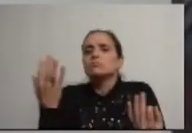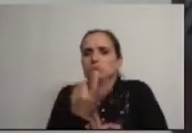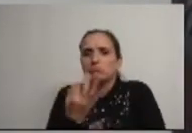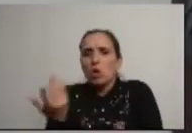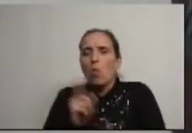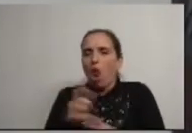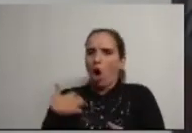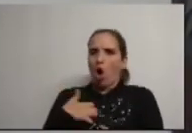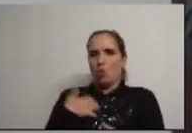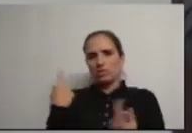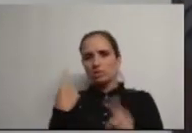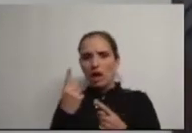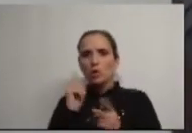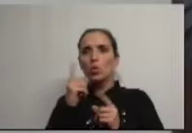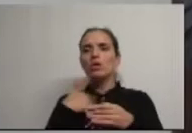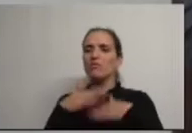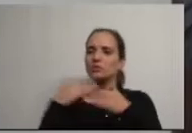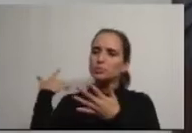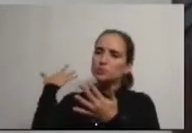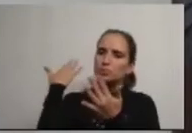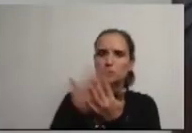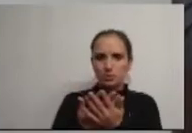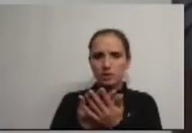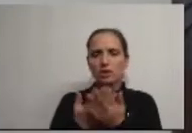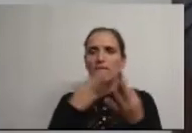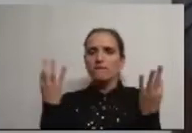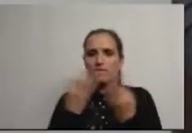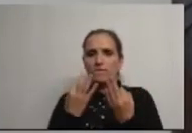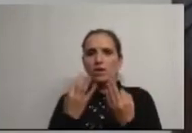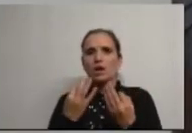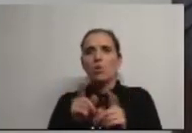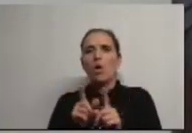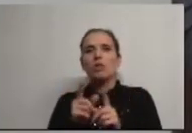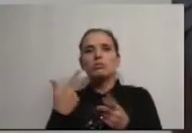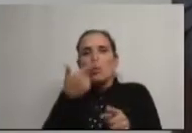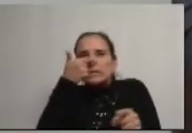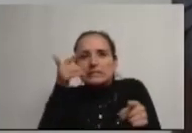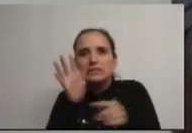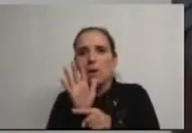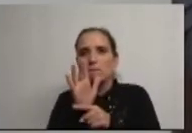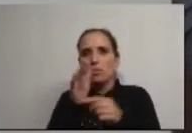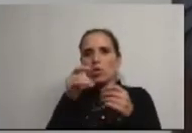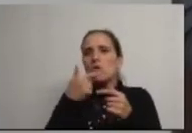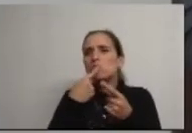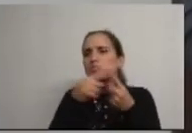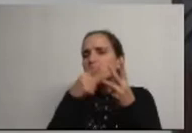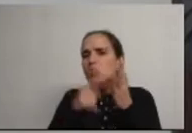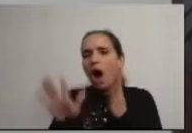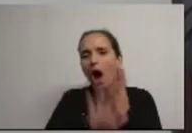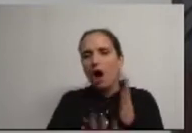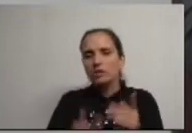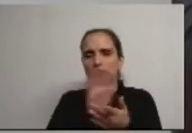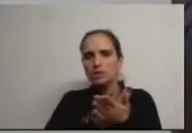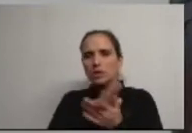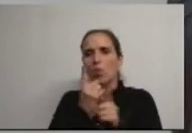nos orgulhamos daquilo que temos feito, de que orgulhamos de ser um exemplo nacional em muitas áreas, desde a